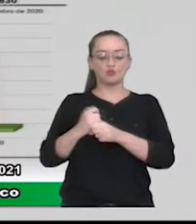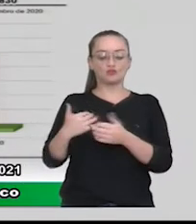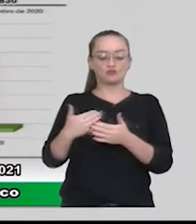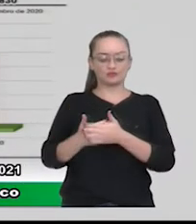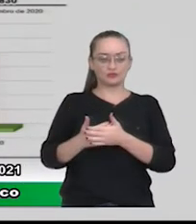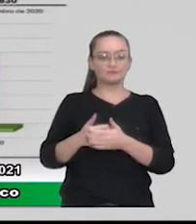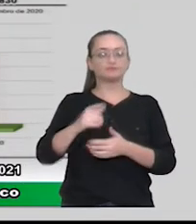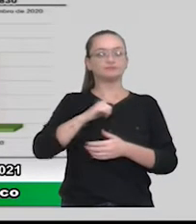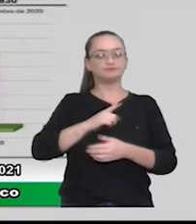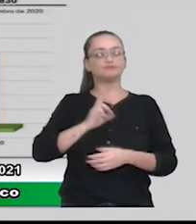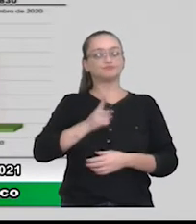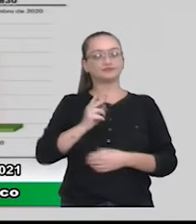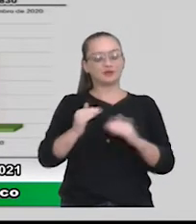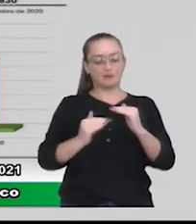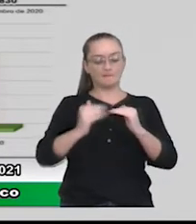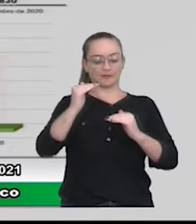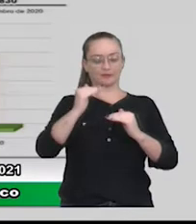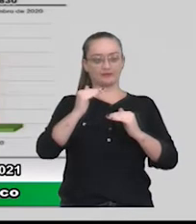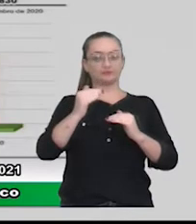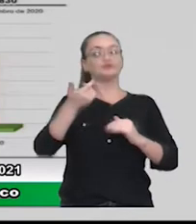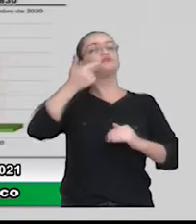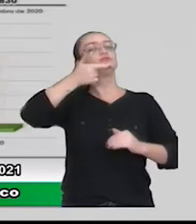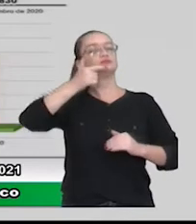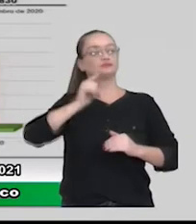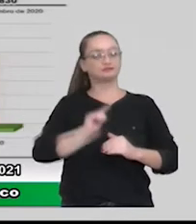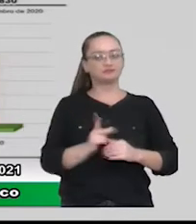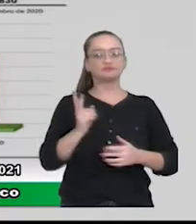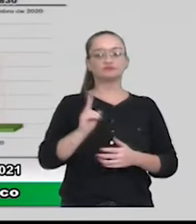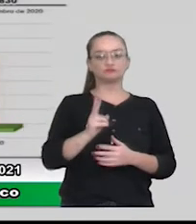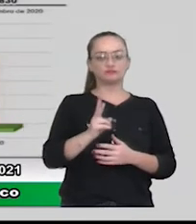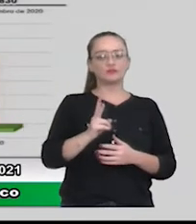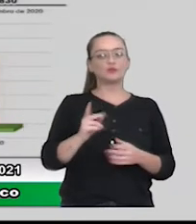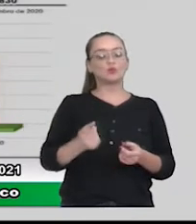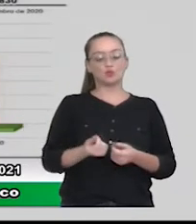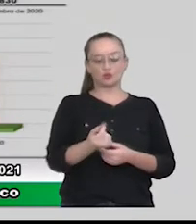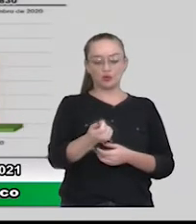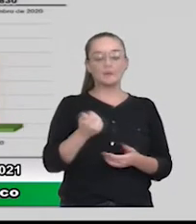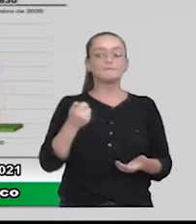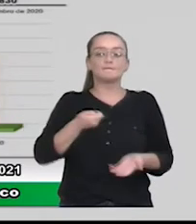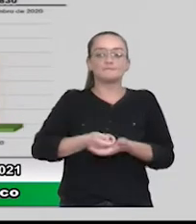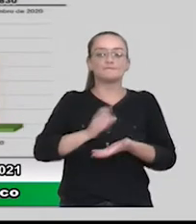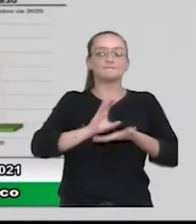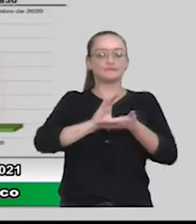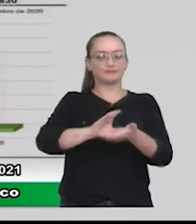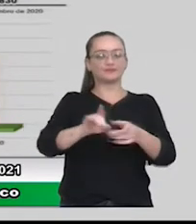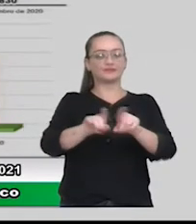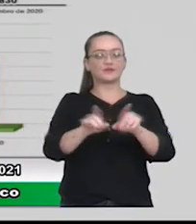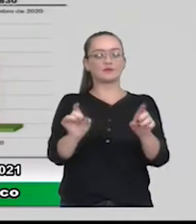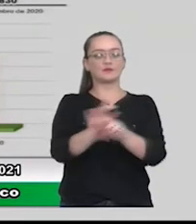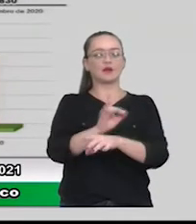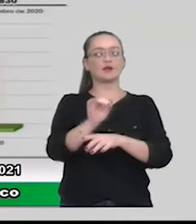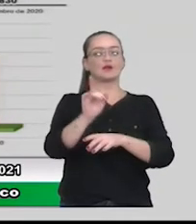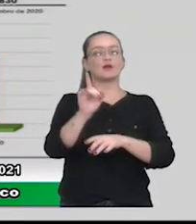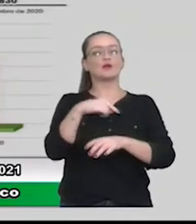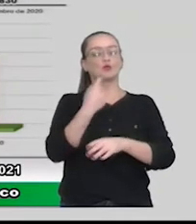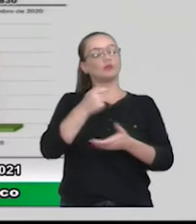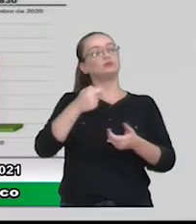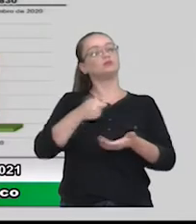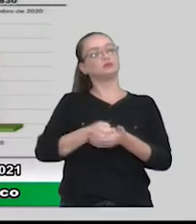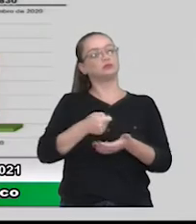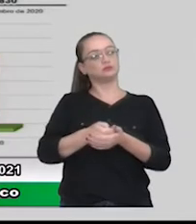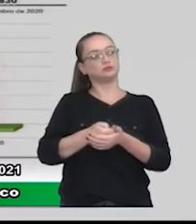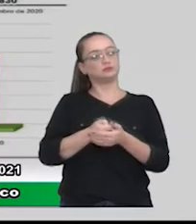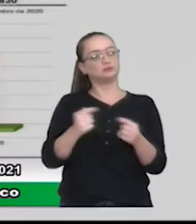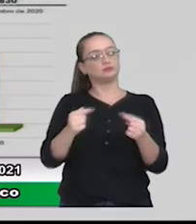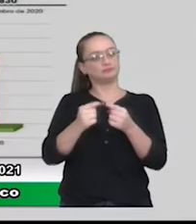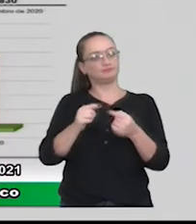sempre tem o superávit primário, a gente consegue manter o custeio, fazer os investimentos e cumprir com as nossas obrigações perante